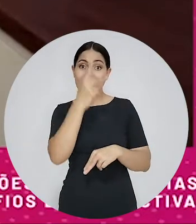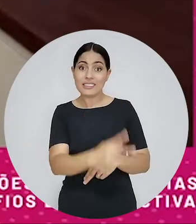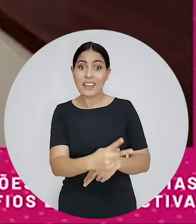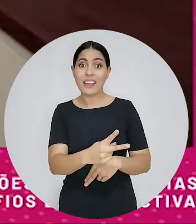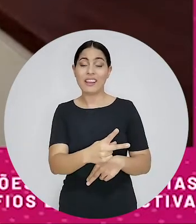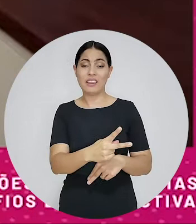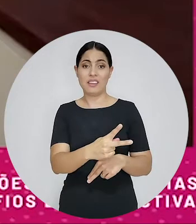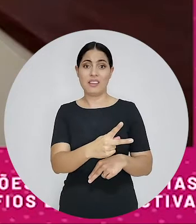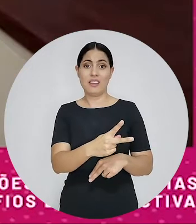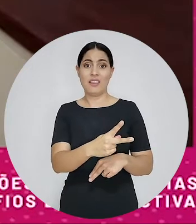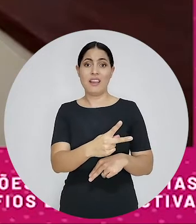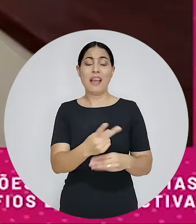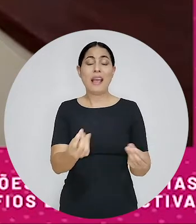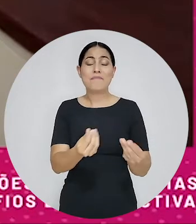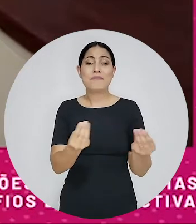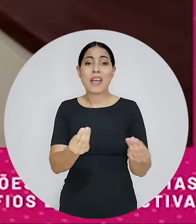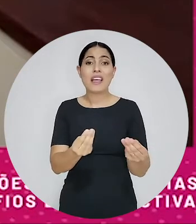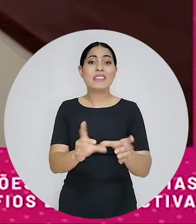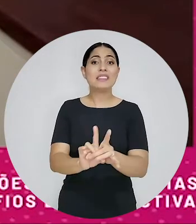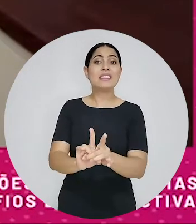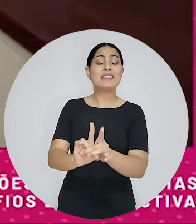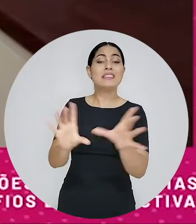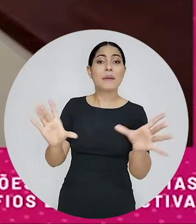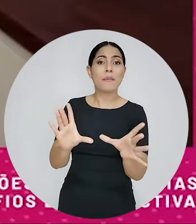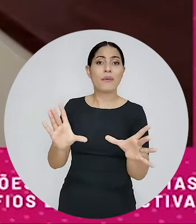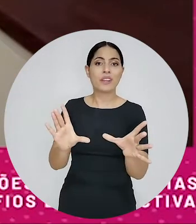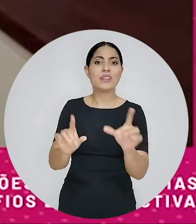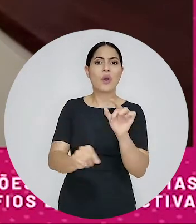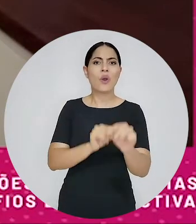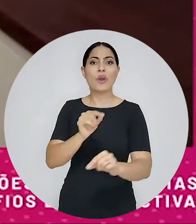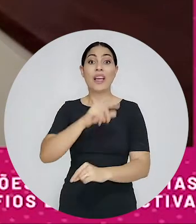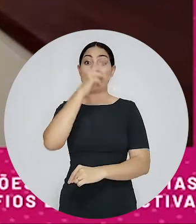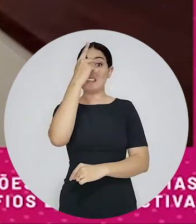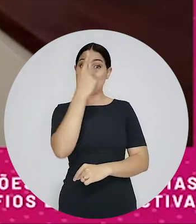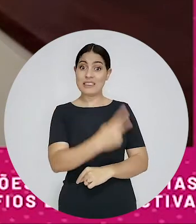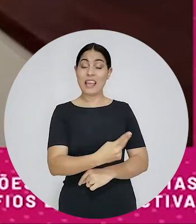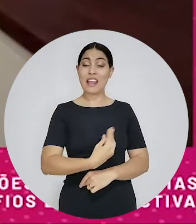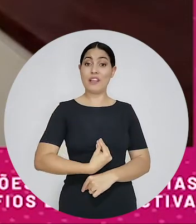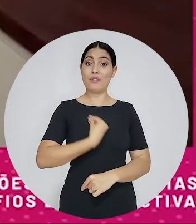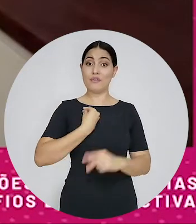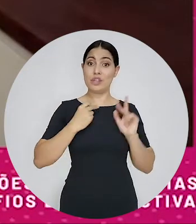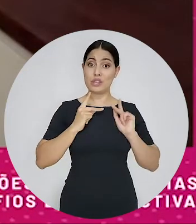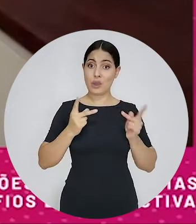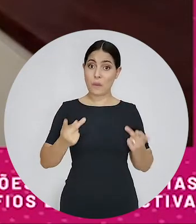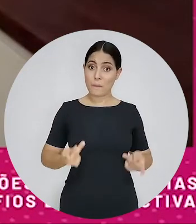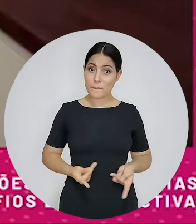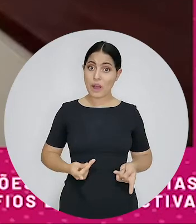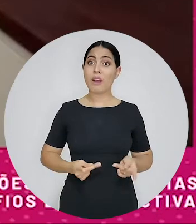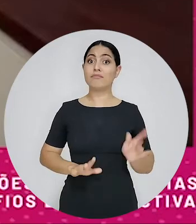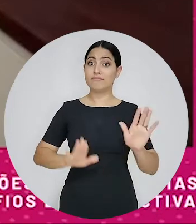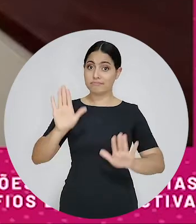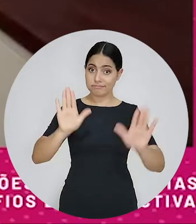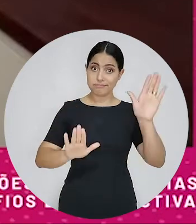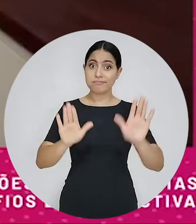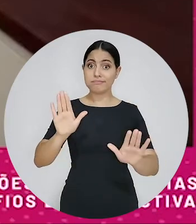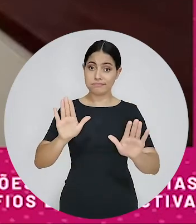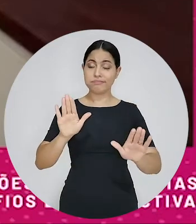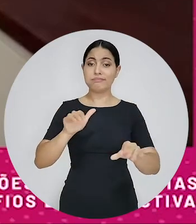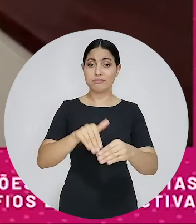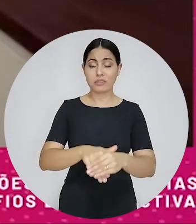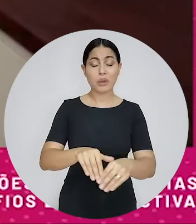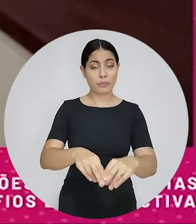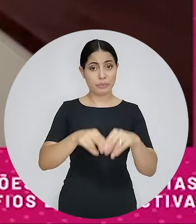parte do que a pessoa tem de mais precioso na democracia, que é a sua condição humana de interferir no processo